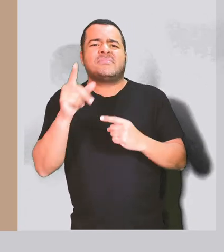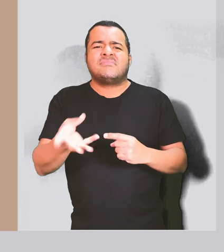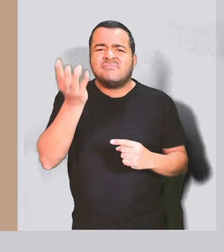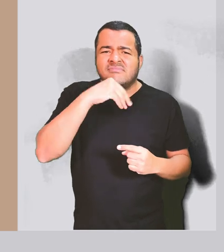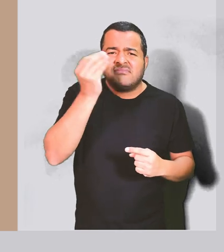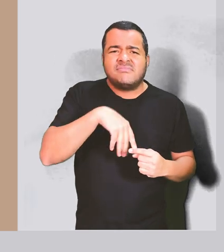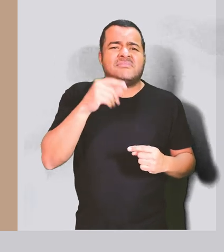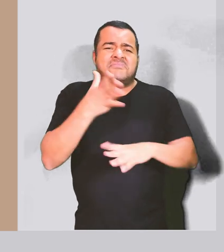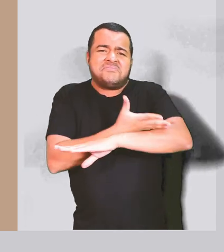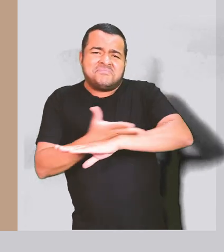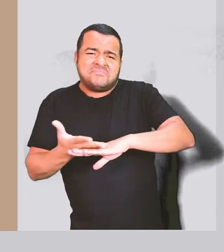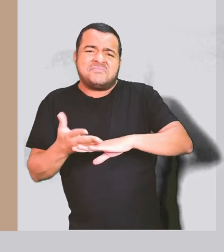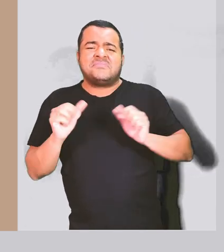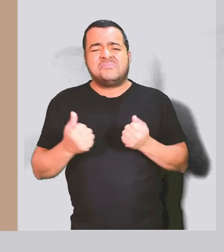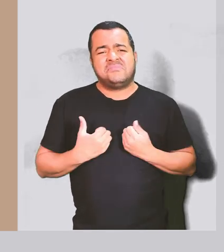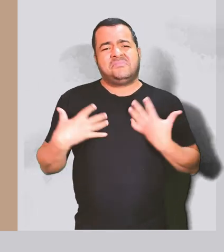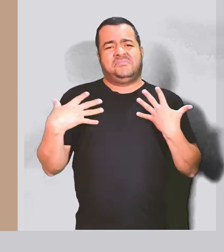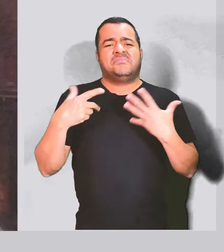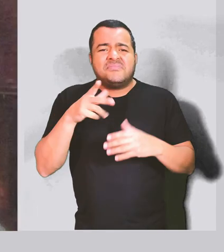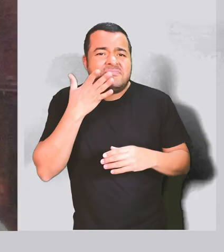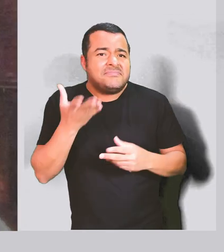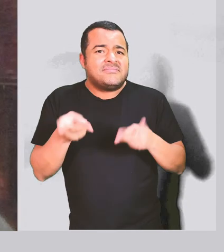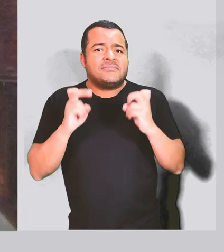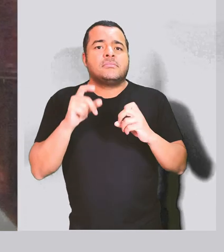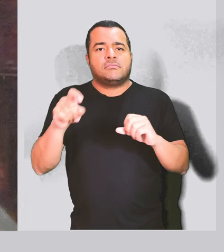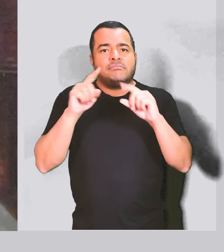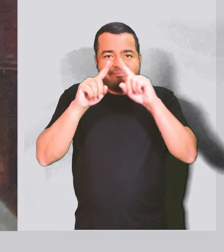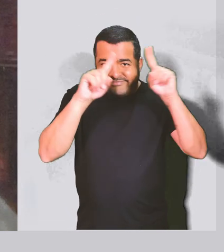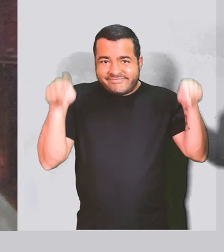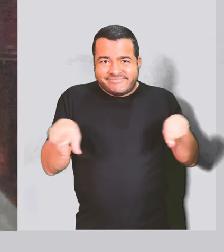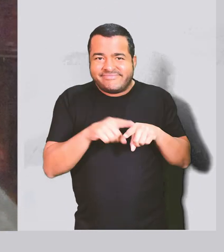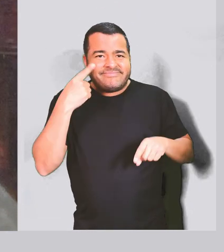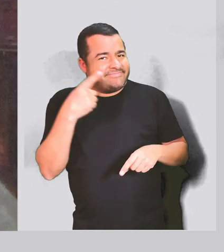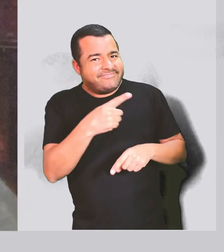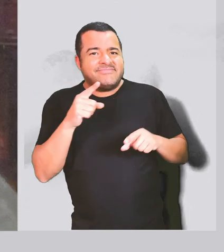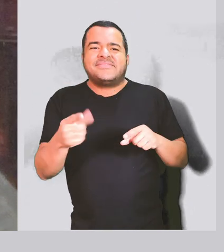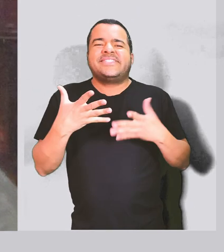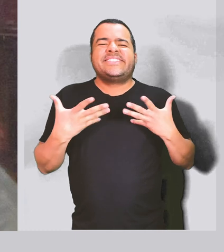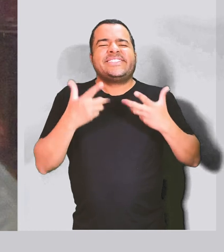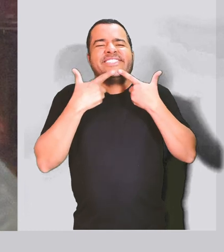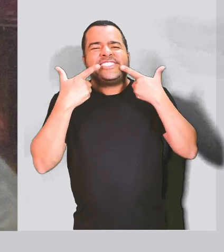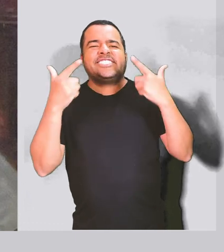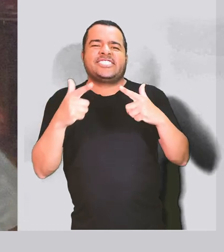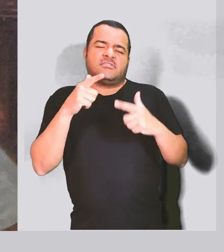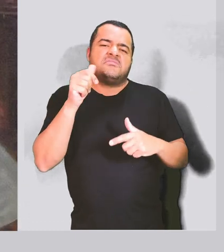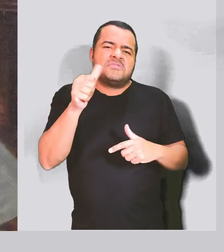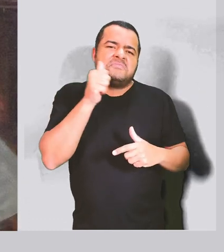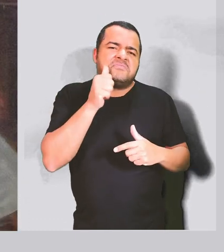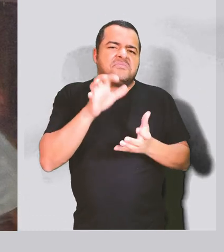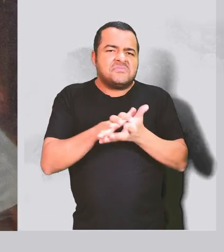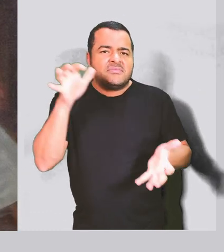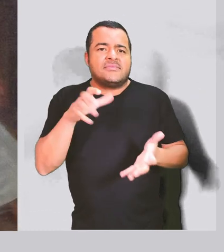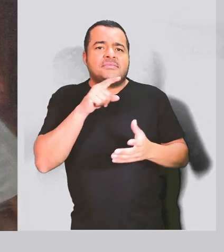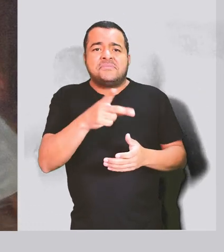projeto nacional de embranquecimento. Nesse quadro, através da alegria no rosto da mulher mais velha, o clareamento gradativo de sua